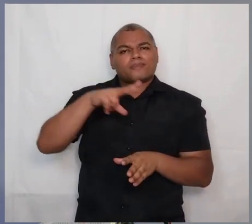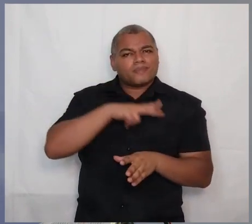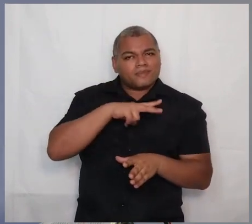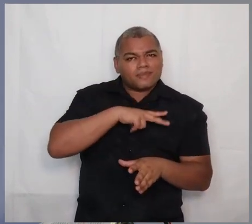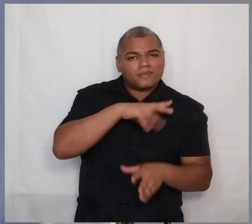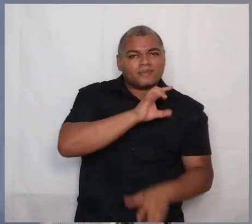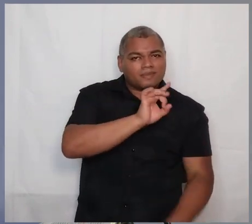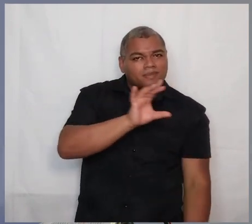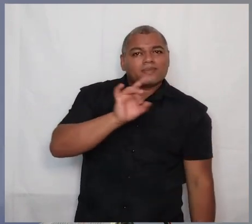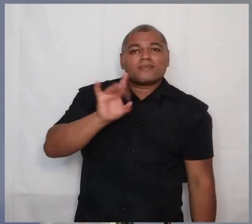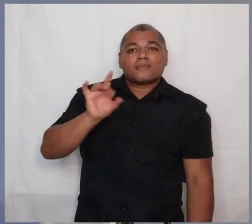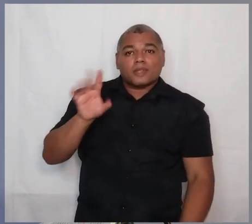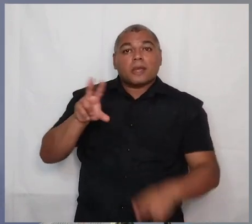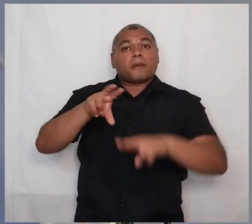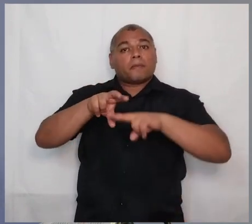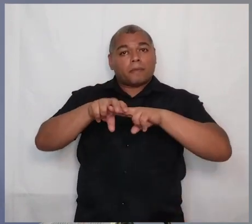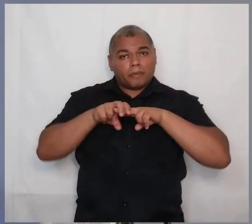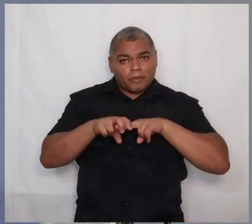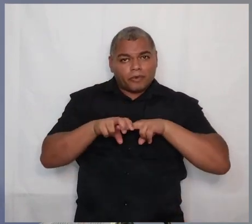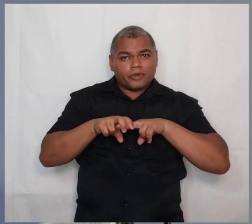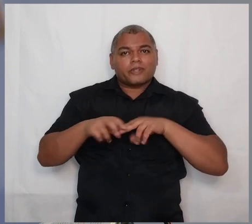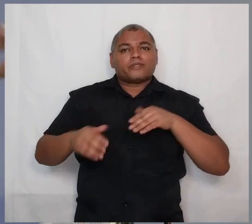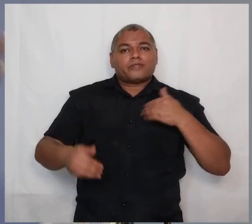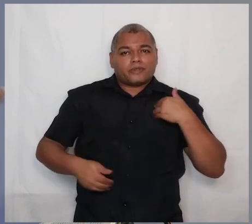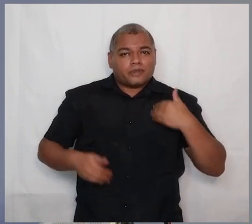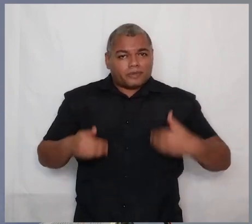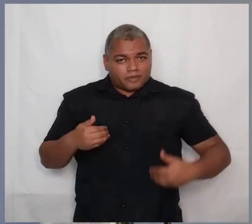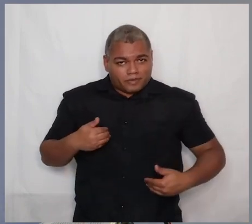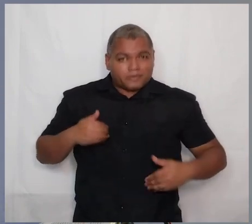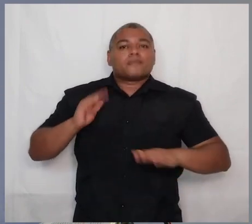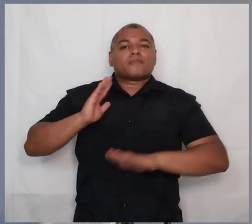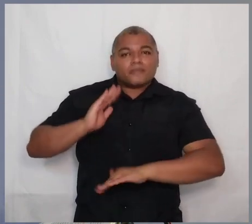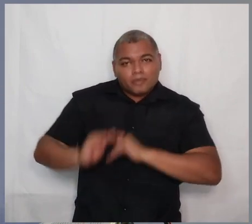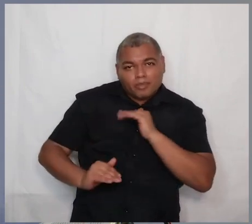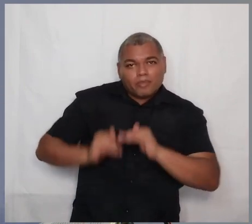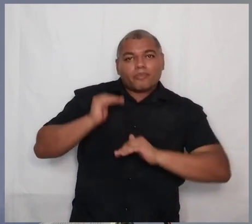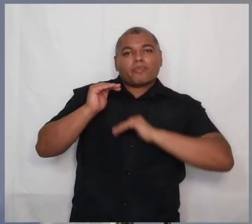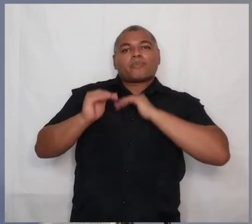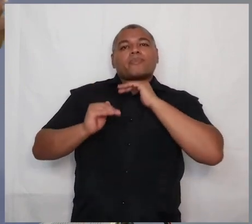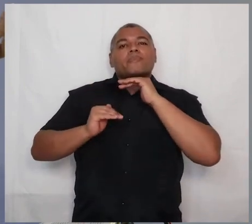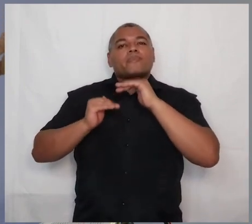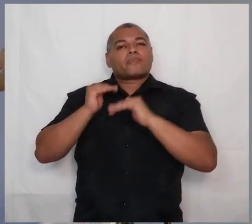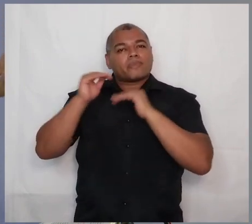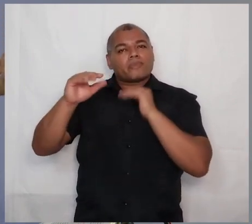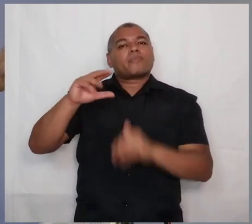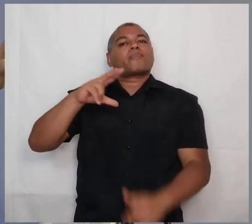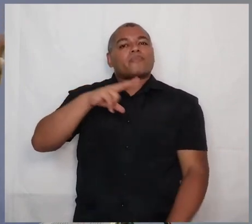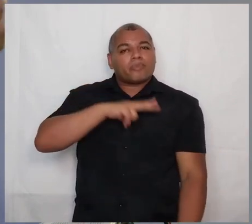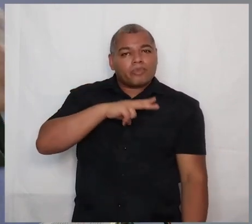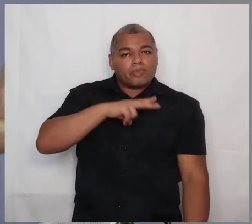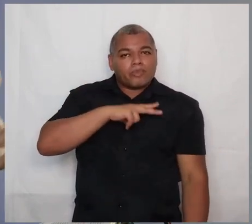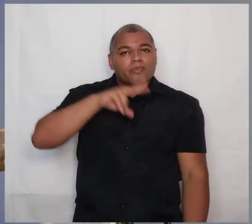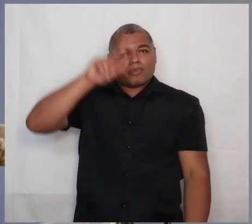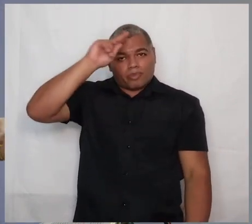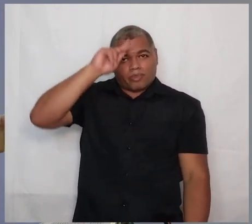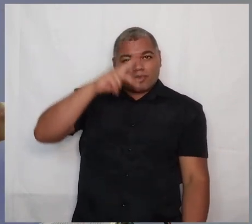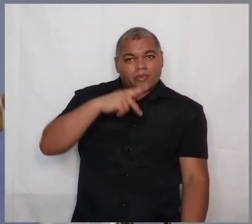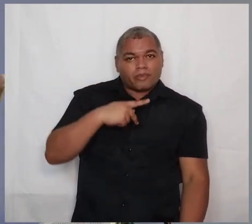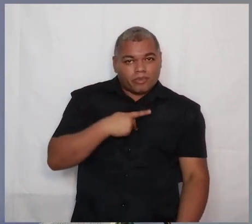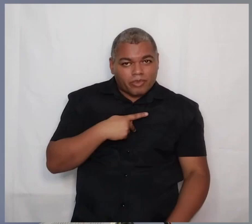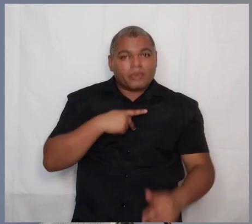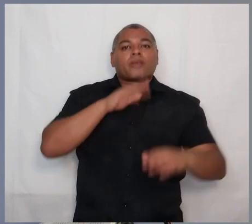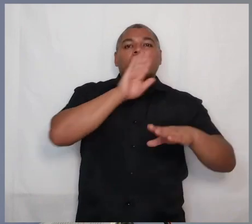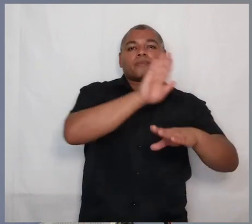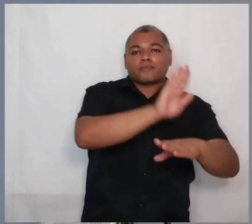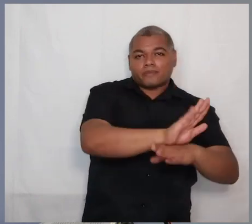para edificação de si mesmo. O corpo de Cristo trabalha em prol de si mesmo. Um que é mão, ajuda aquele que é o pé, que